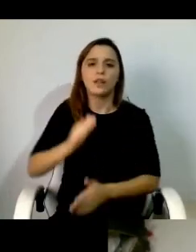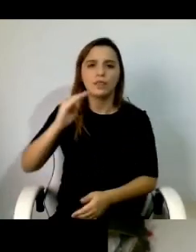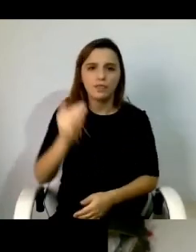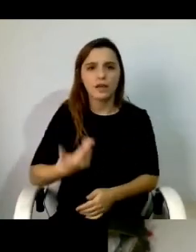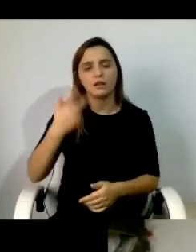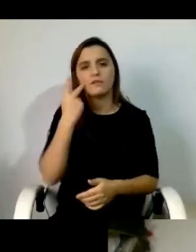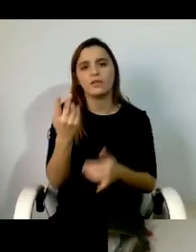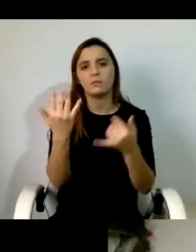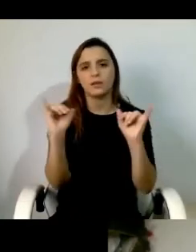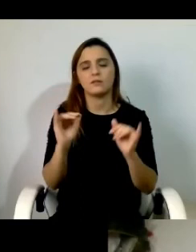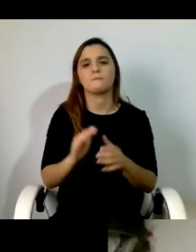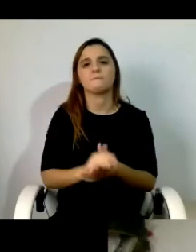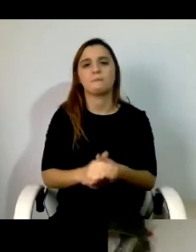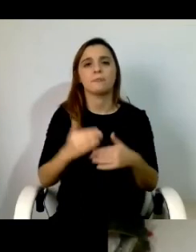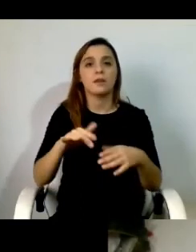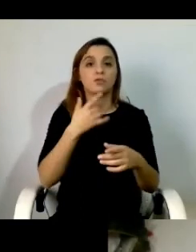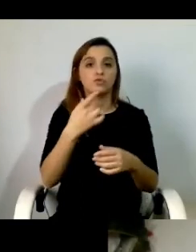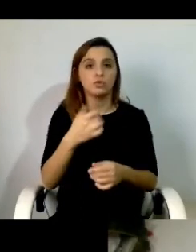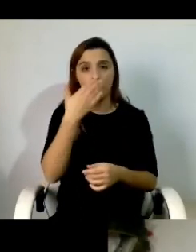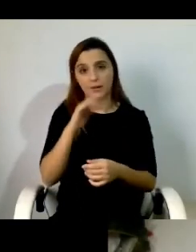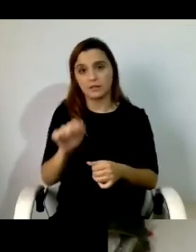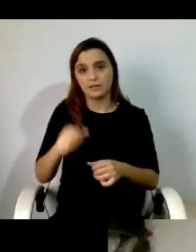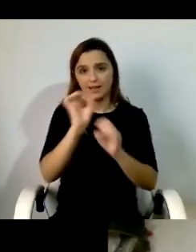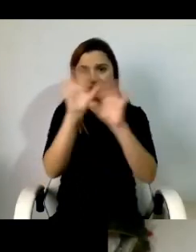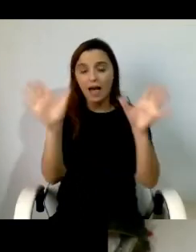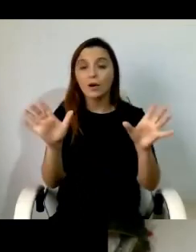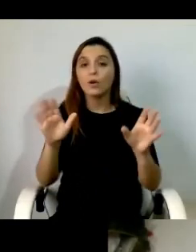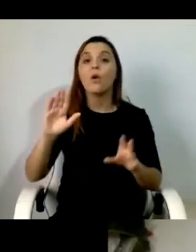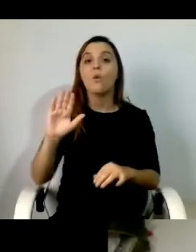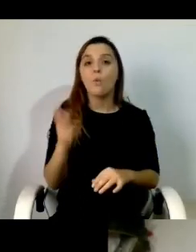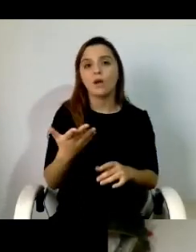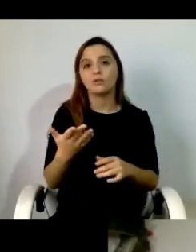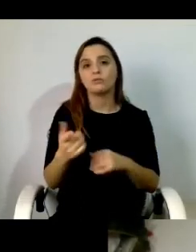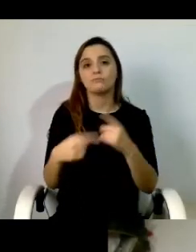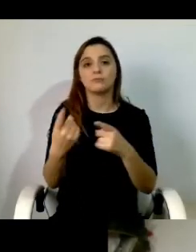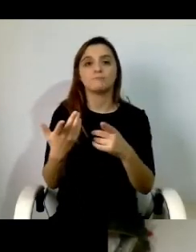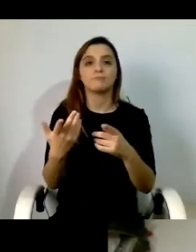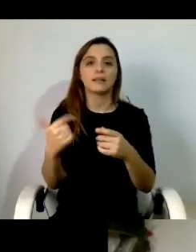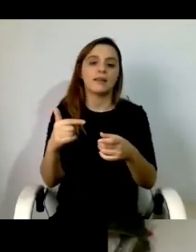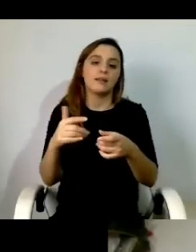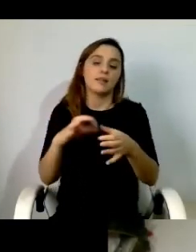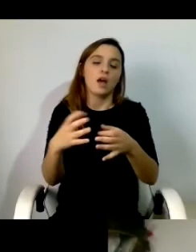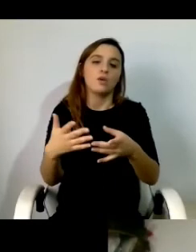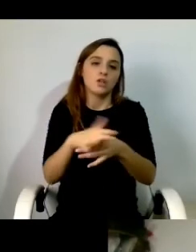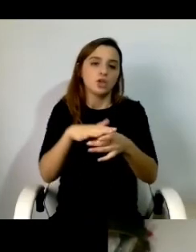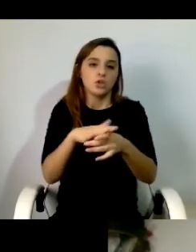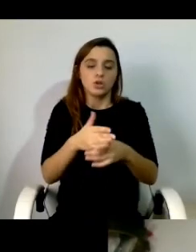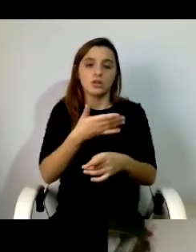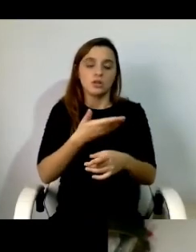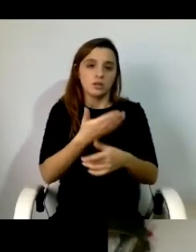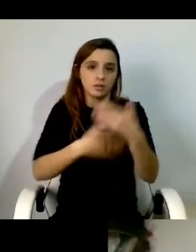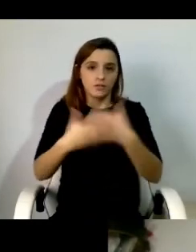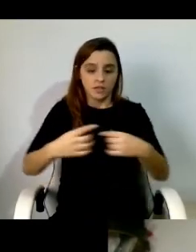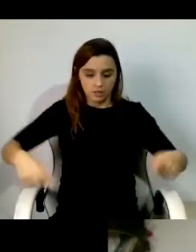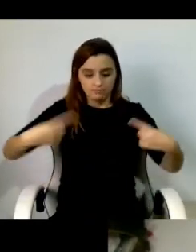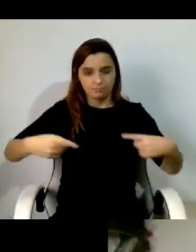independente as questões parecem obviamente mais óbvias quando aplicadas às situações de ciência motor peço desculpe por esta observação